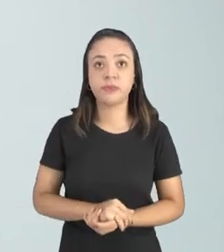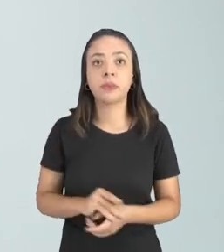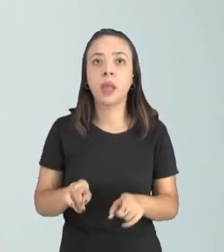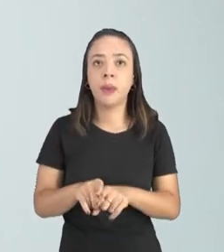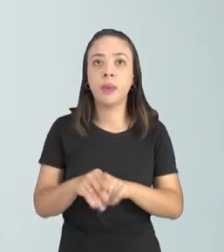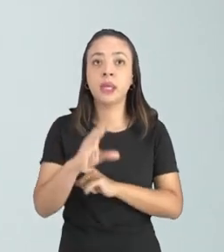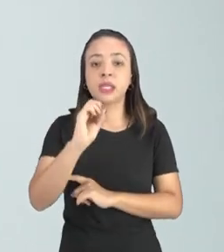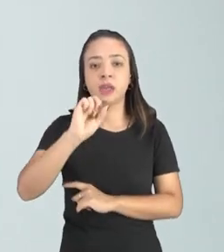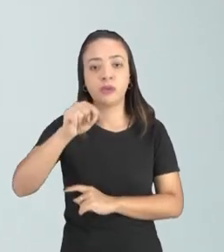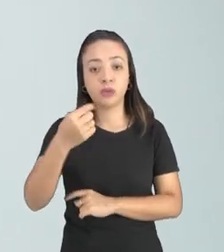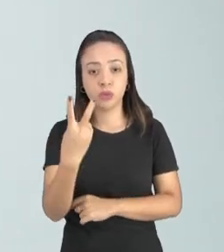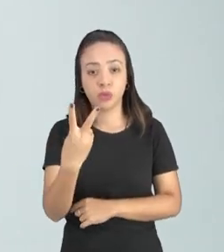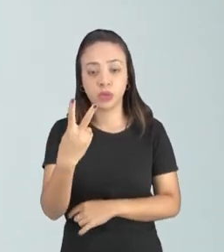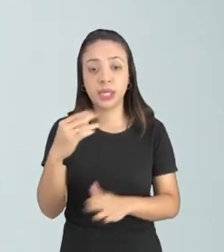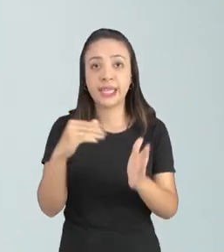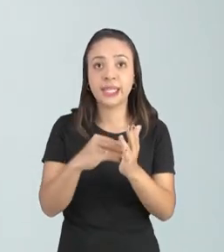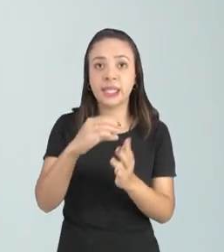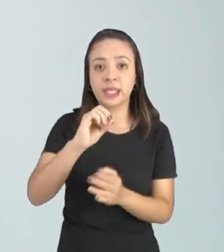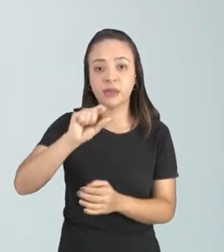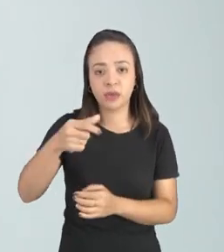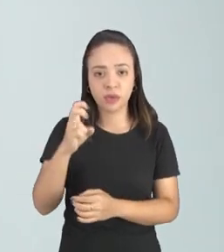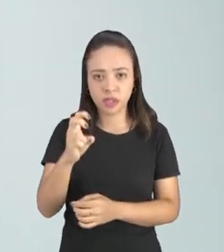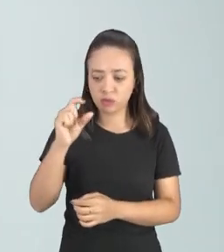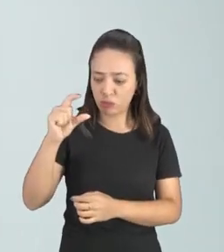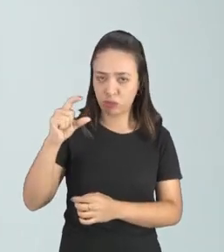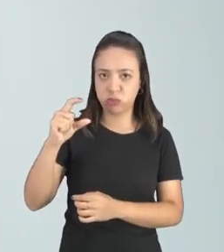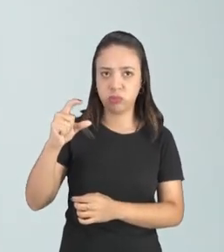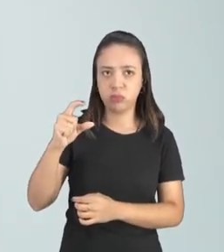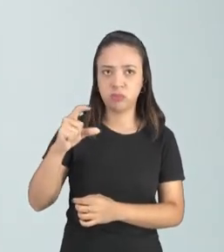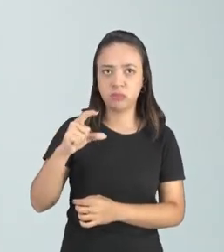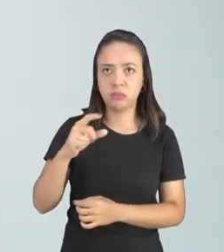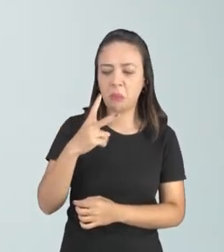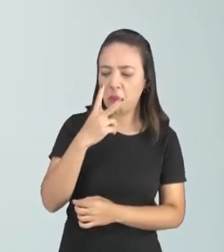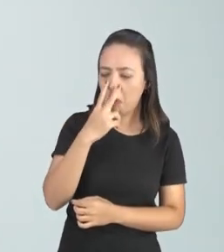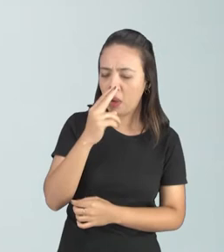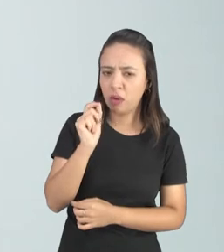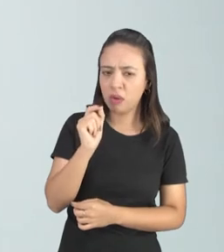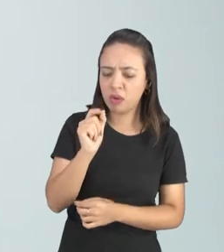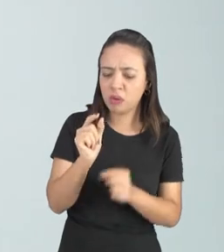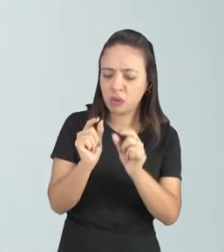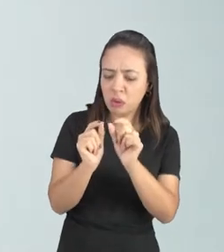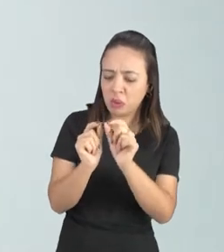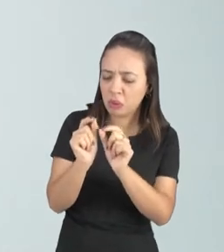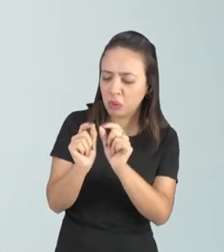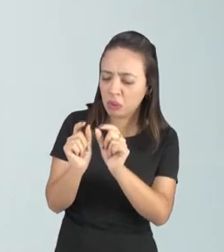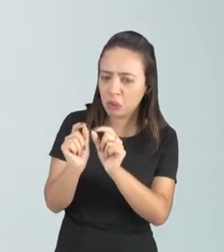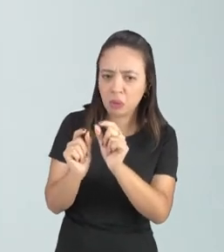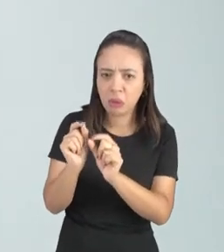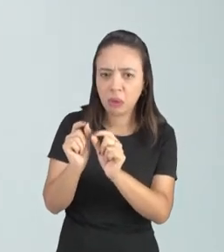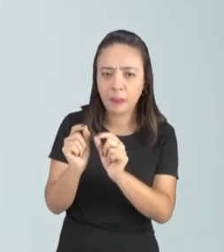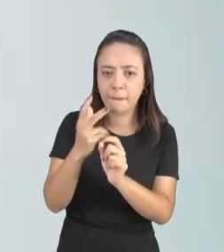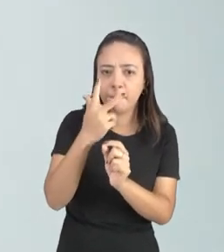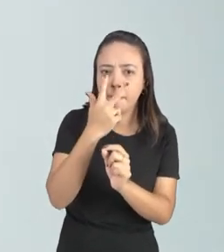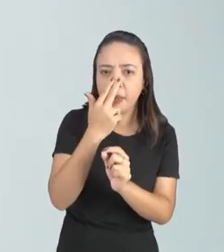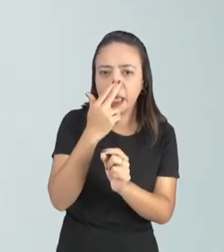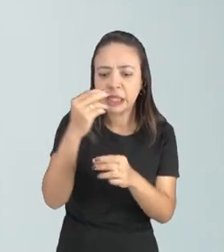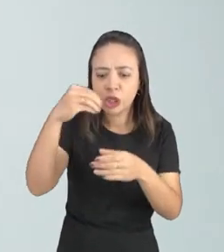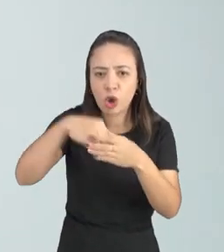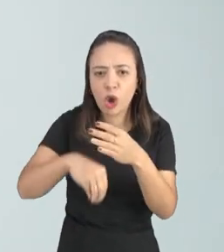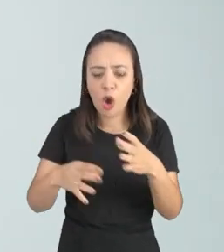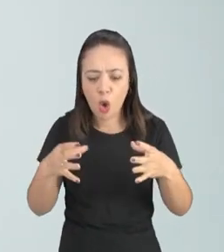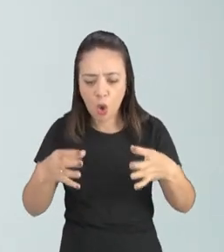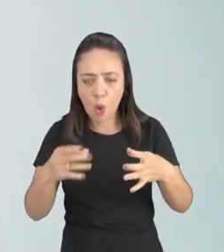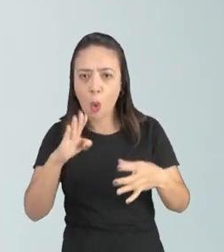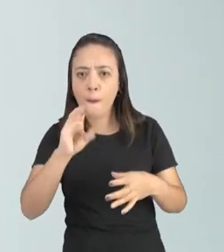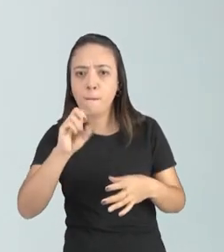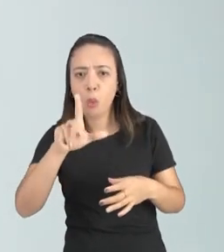,5 de espessura e o aspecto dele é granular ele parece aquele grano lá do zinco você coloca no bolo calma é só uma